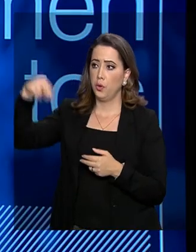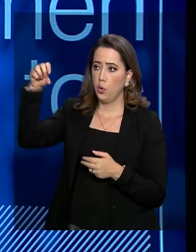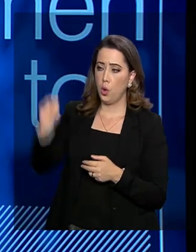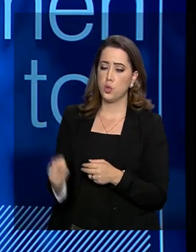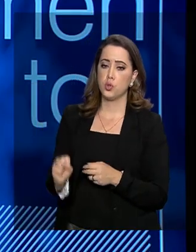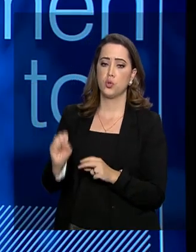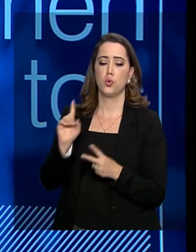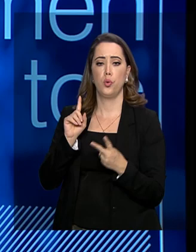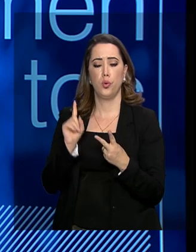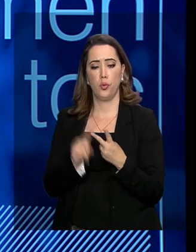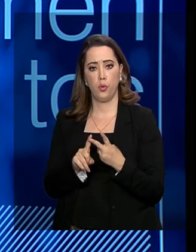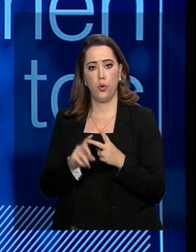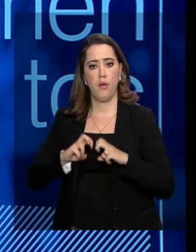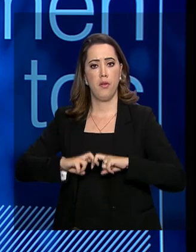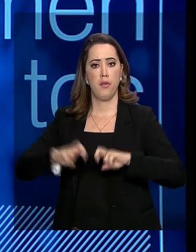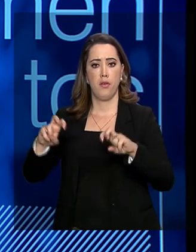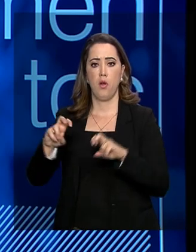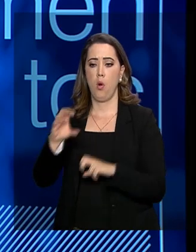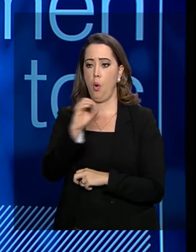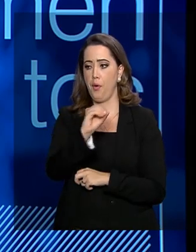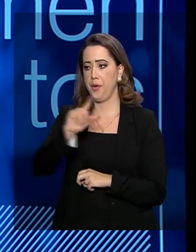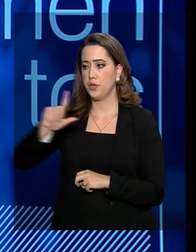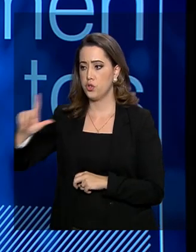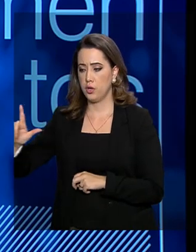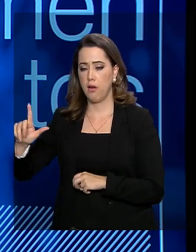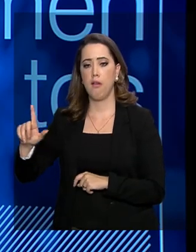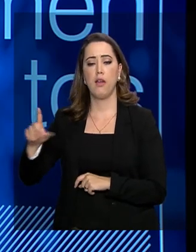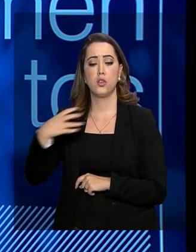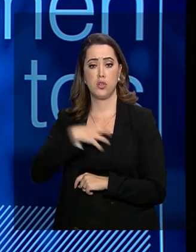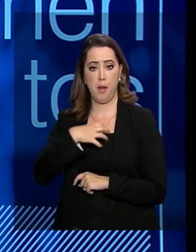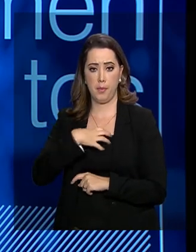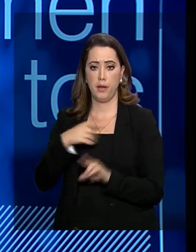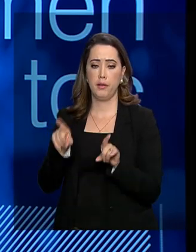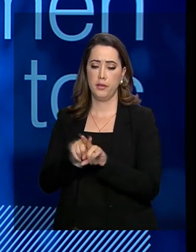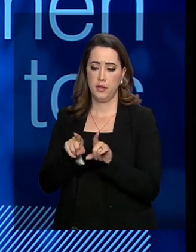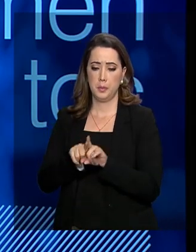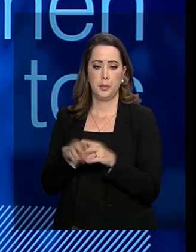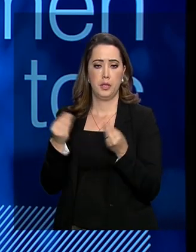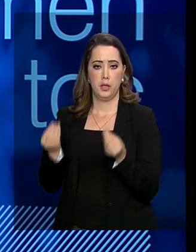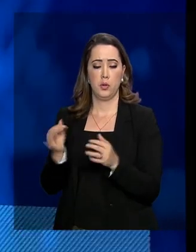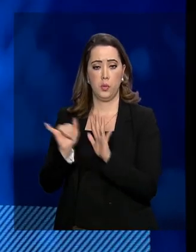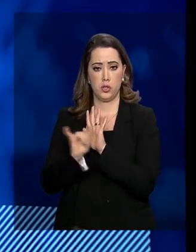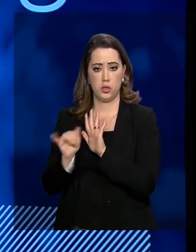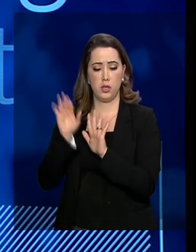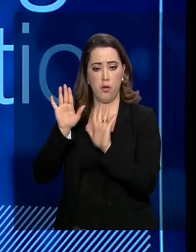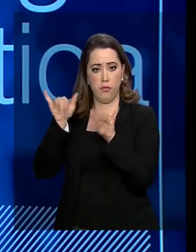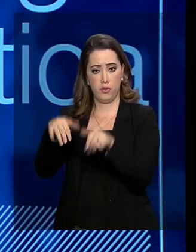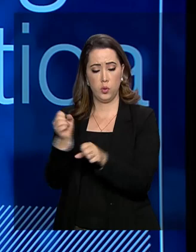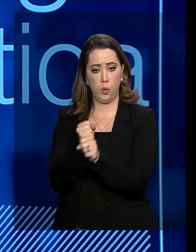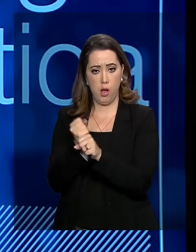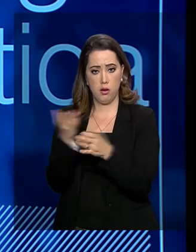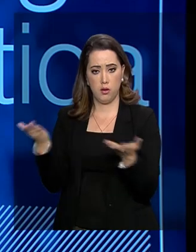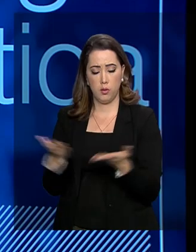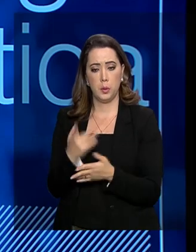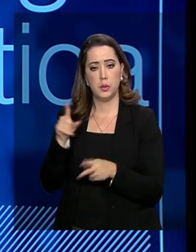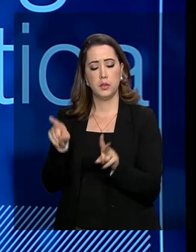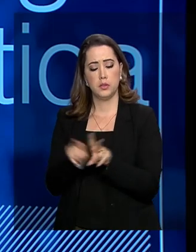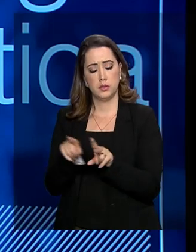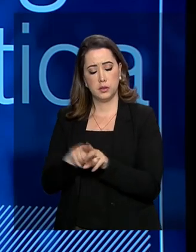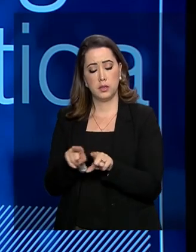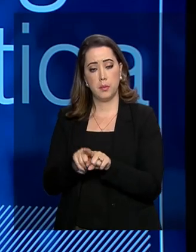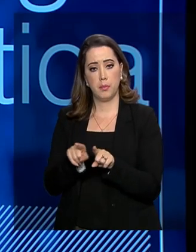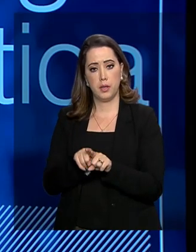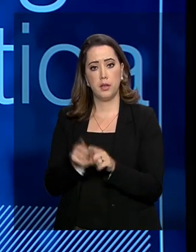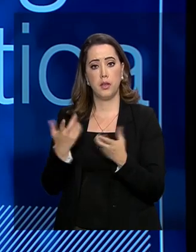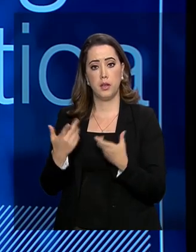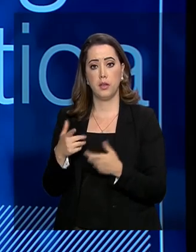que foi concedida, a ferrovia de entregação Oeste-Leste na Bahia, que também será concedida possivelmente no final deste ano de 2019. E a concessão